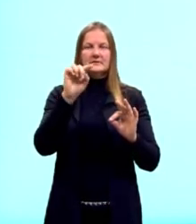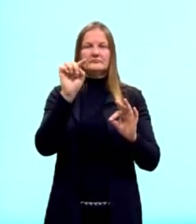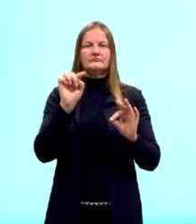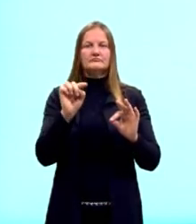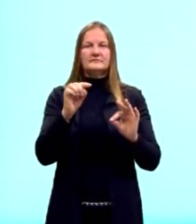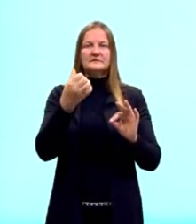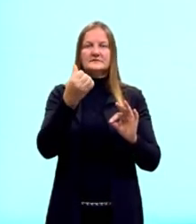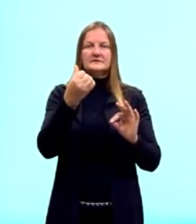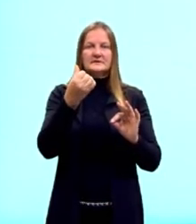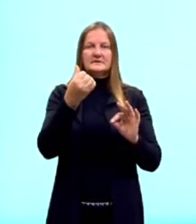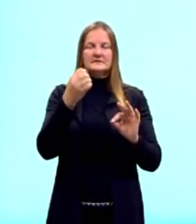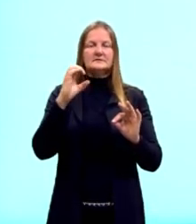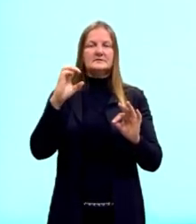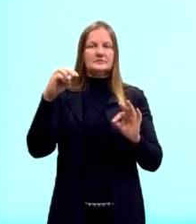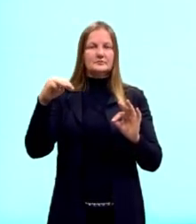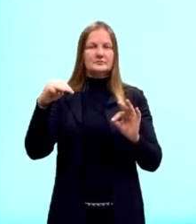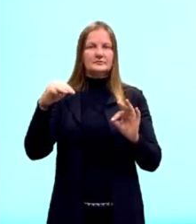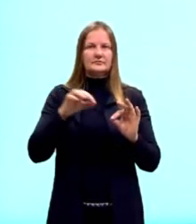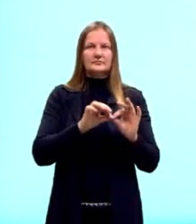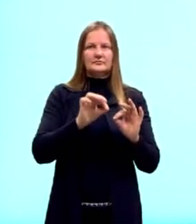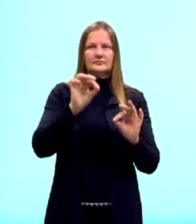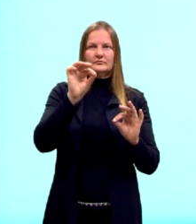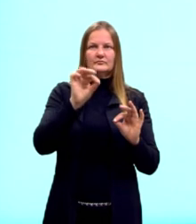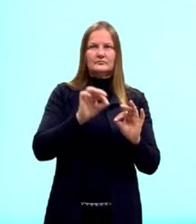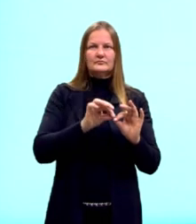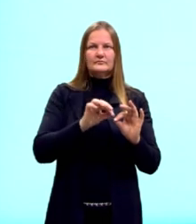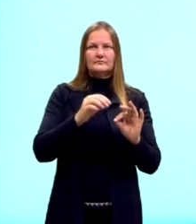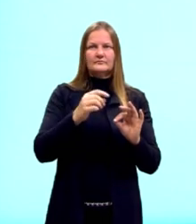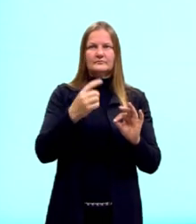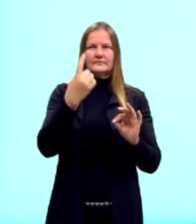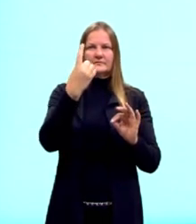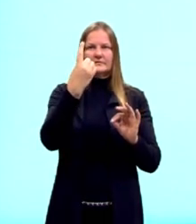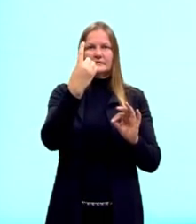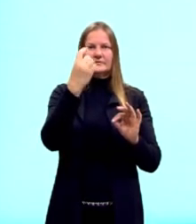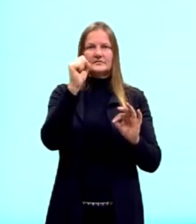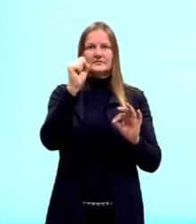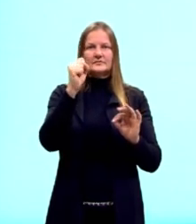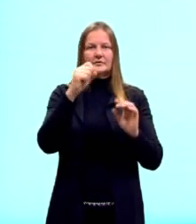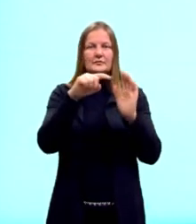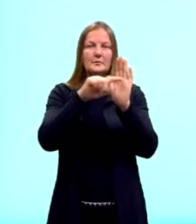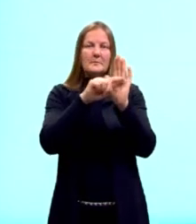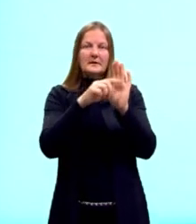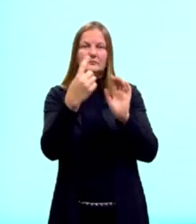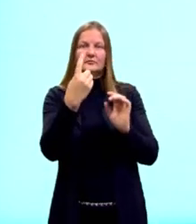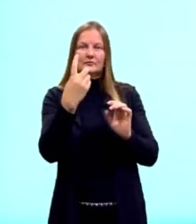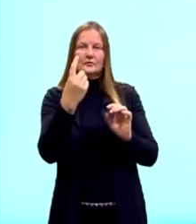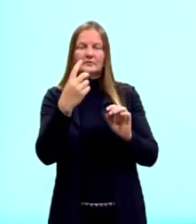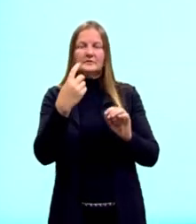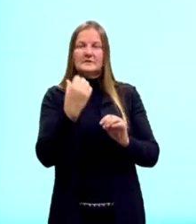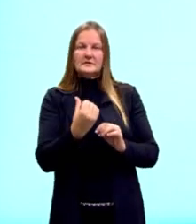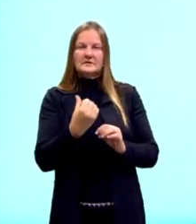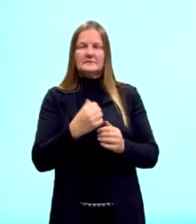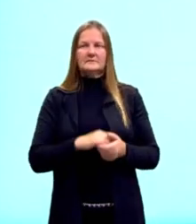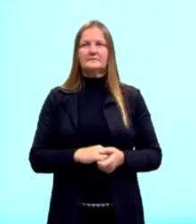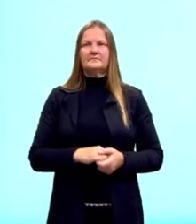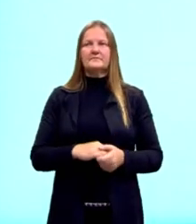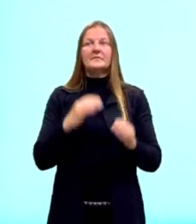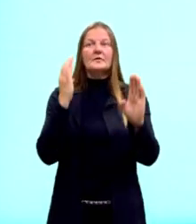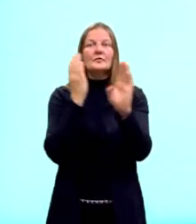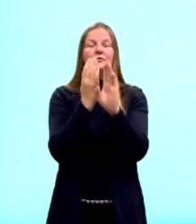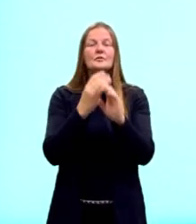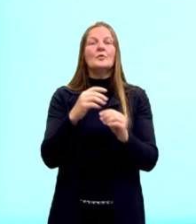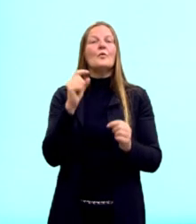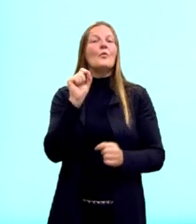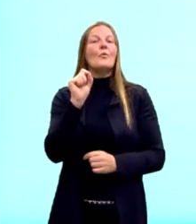representa, ele, 6 centímetros, né? 18 menos 12. Nós vamos descobrir, então,